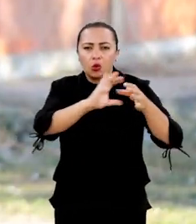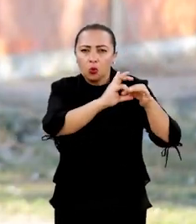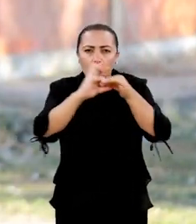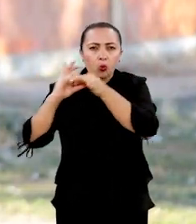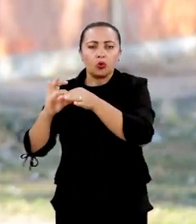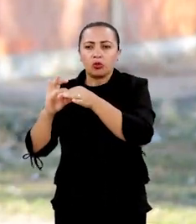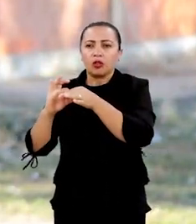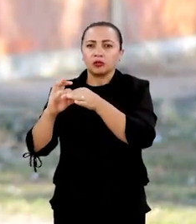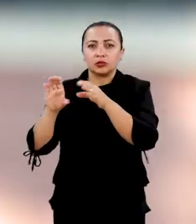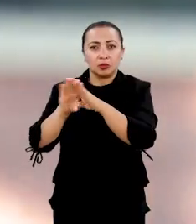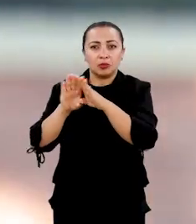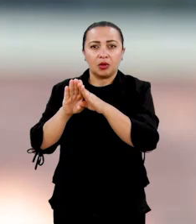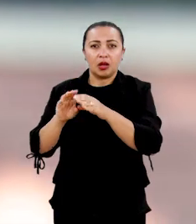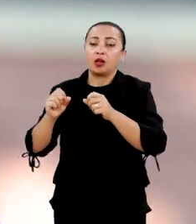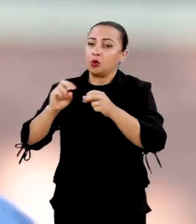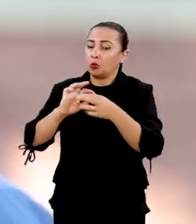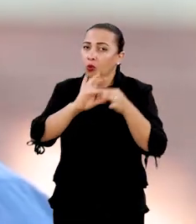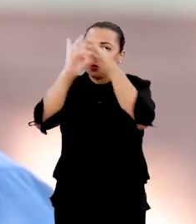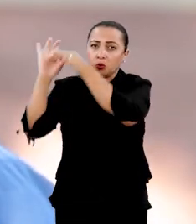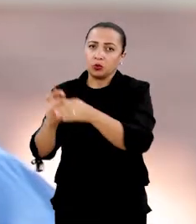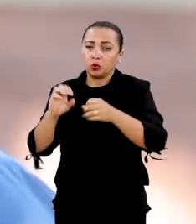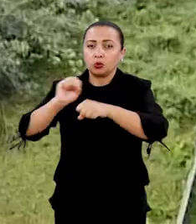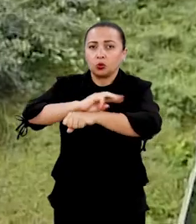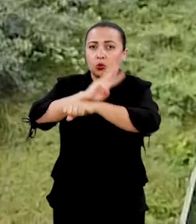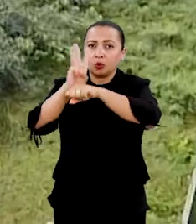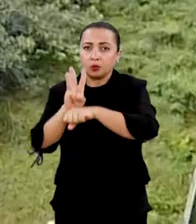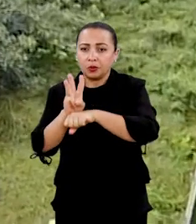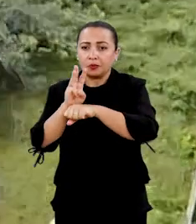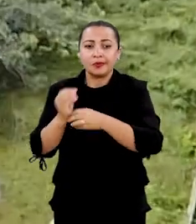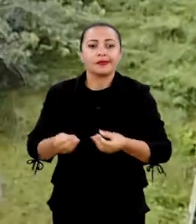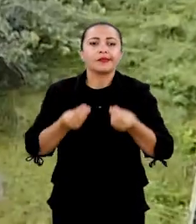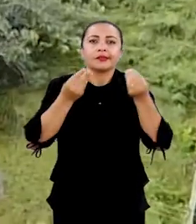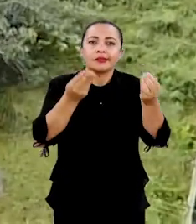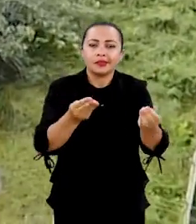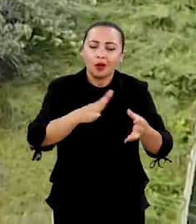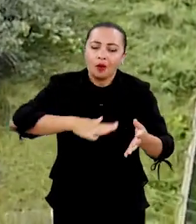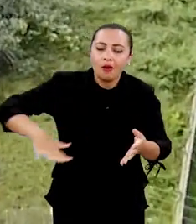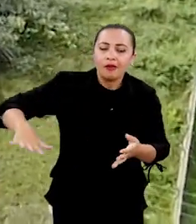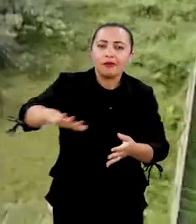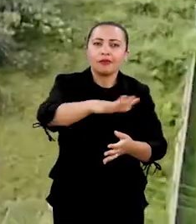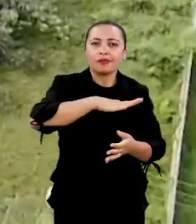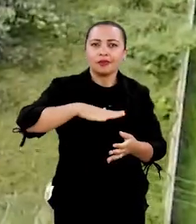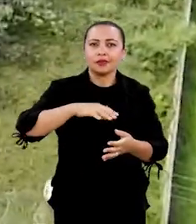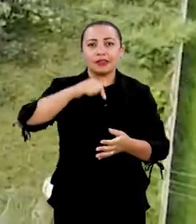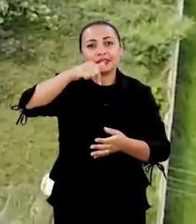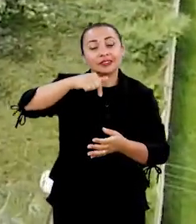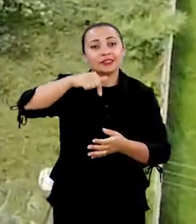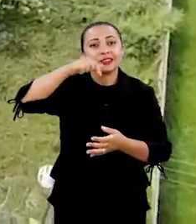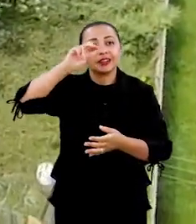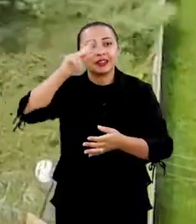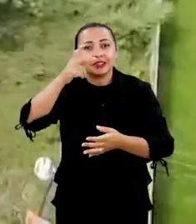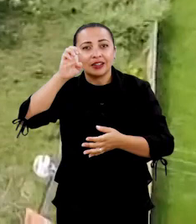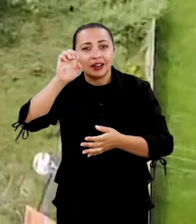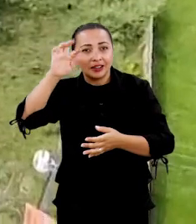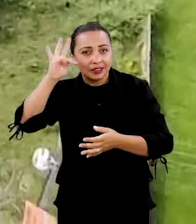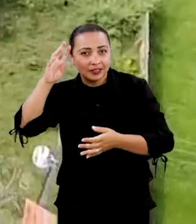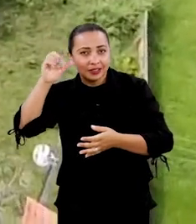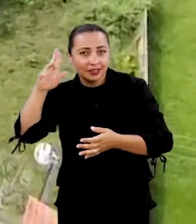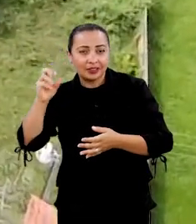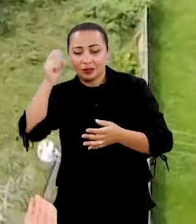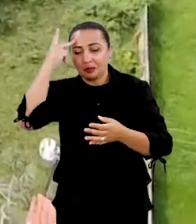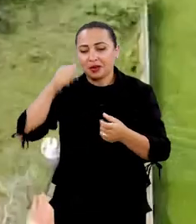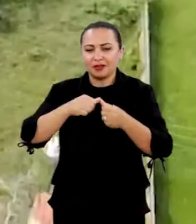convênio de cooperação científica com a UEMA e a UEMA nos cedeu esta área de 7 hectares